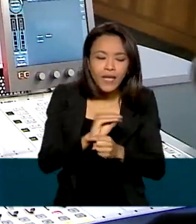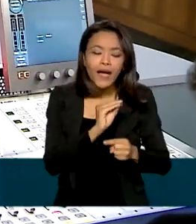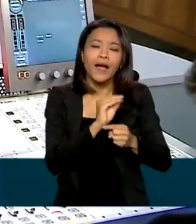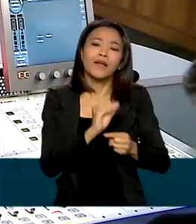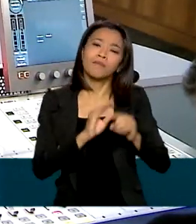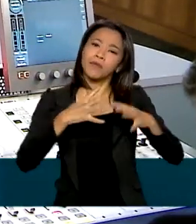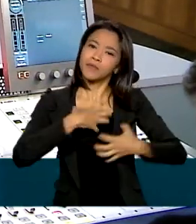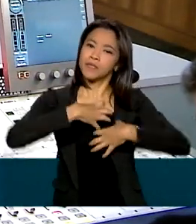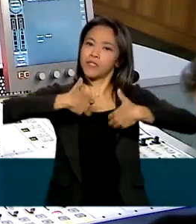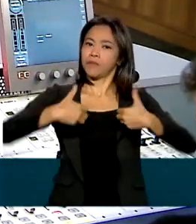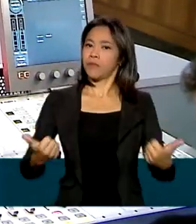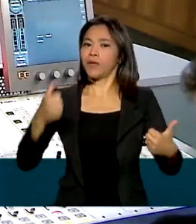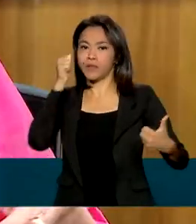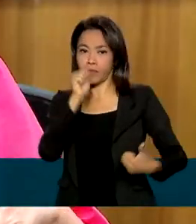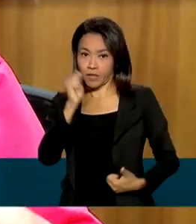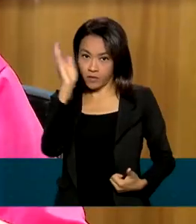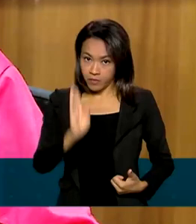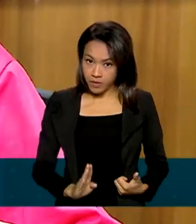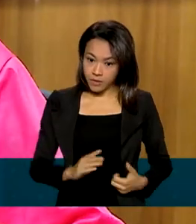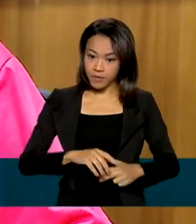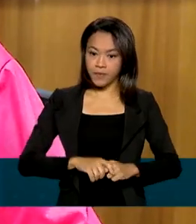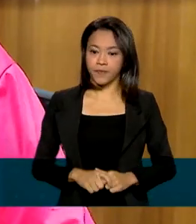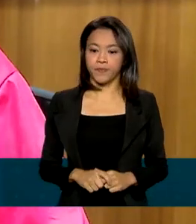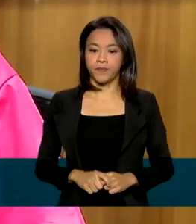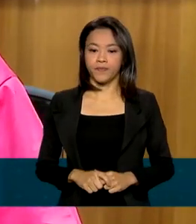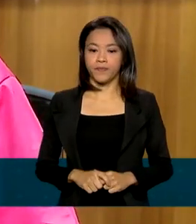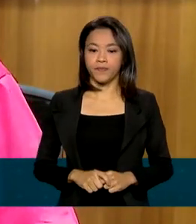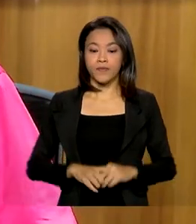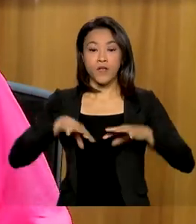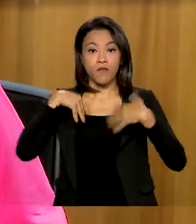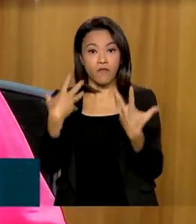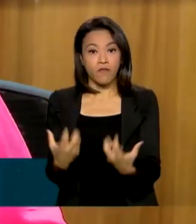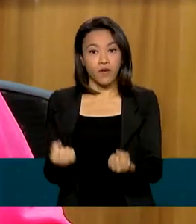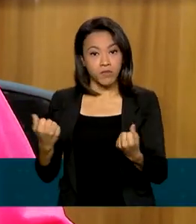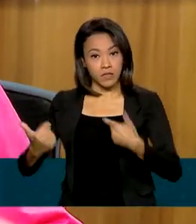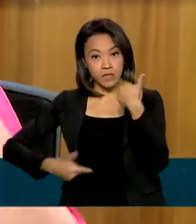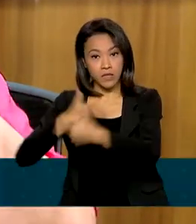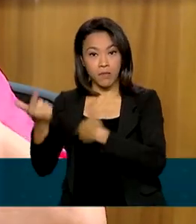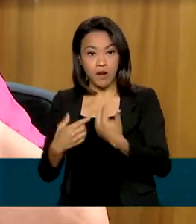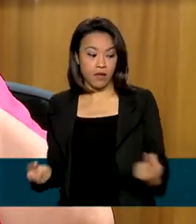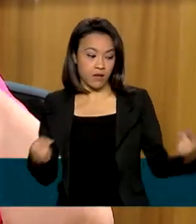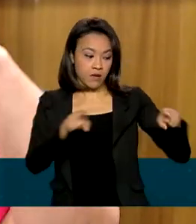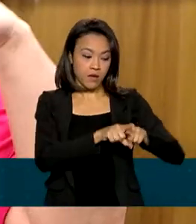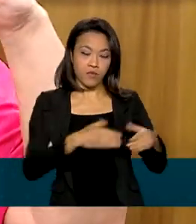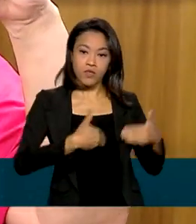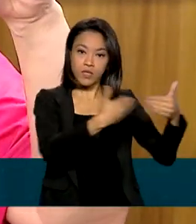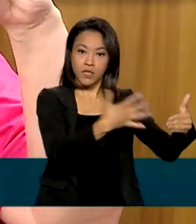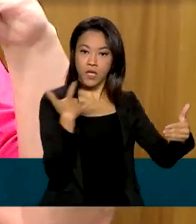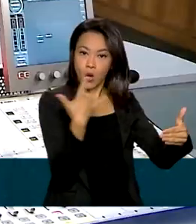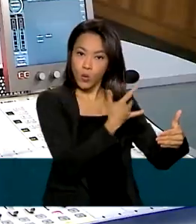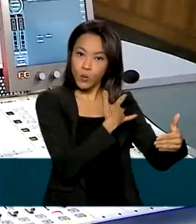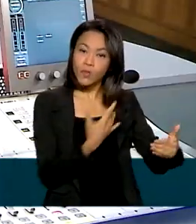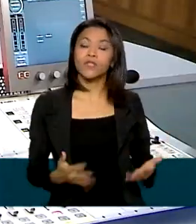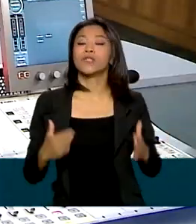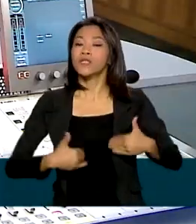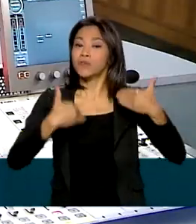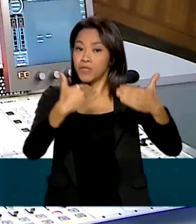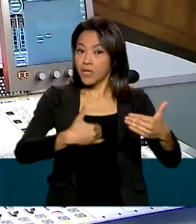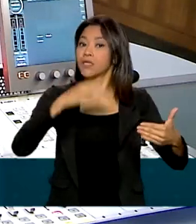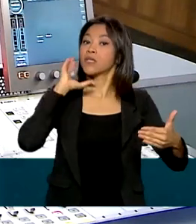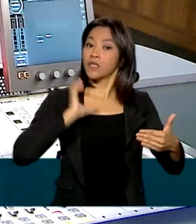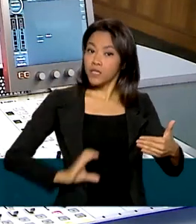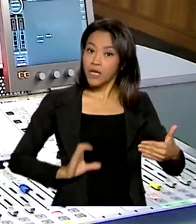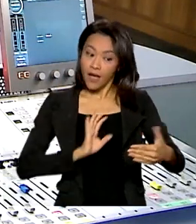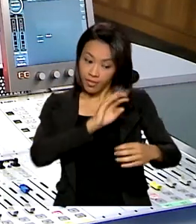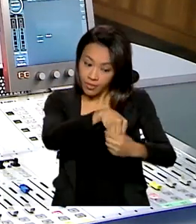bem-estar das mulheres no Brasil. Nós vamos trabalhar junto com o Ministério da Saúde, mas junto com o Ministério da Cidadania. É lá na